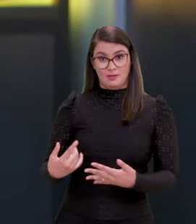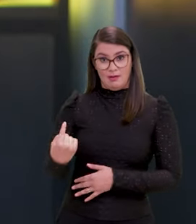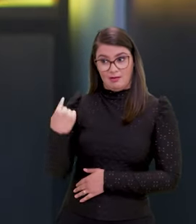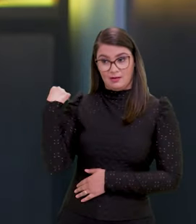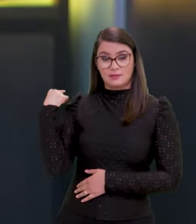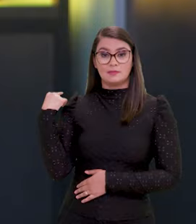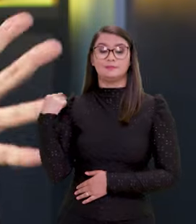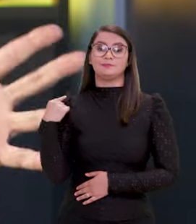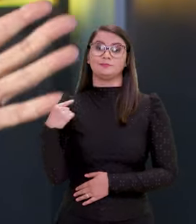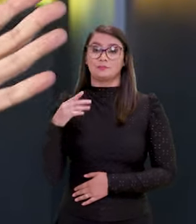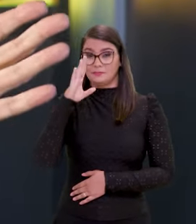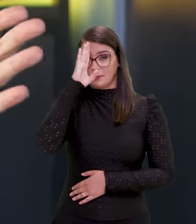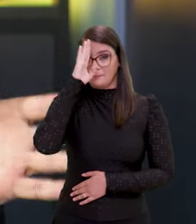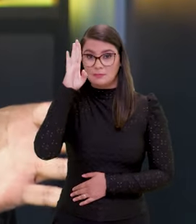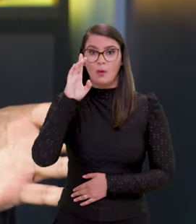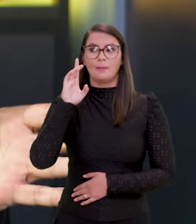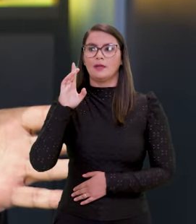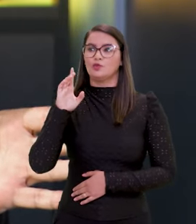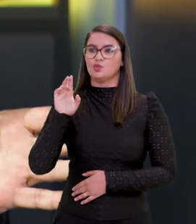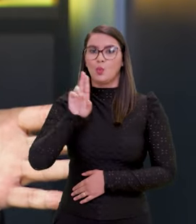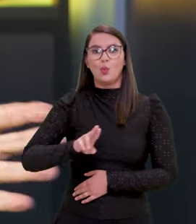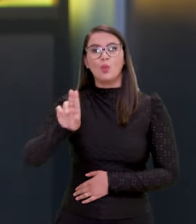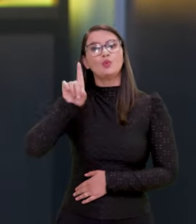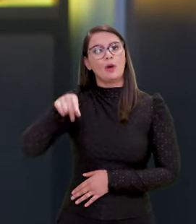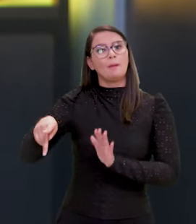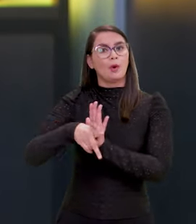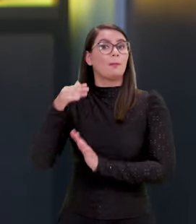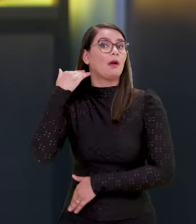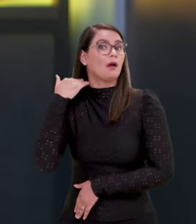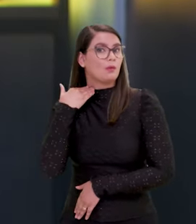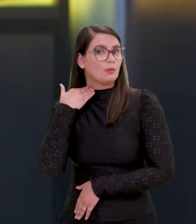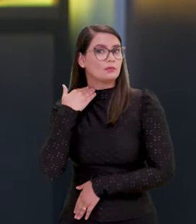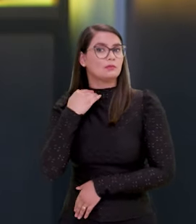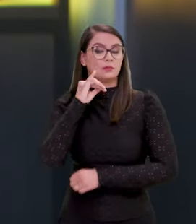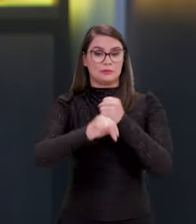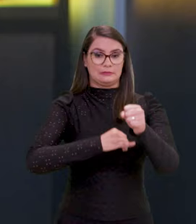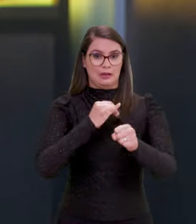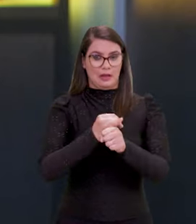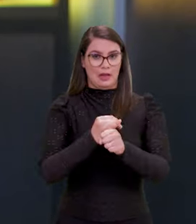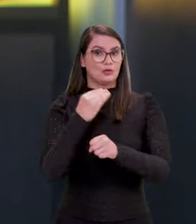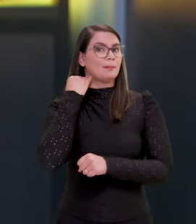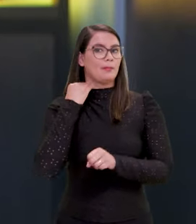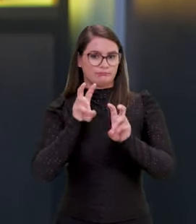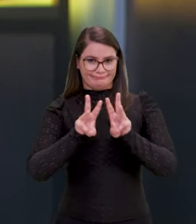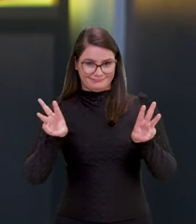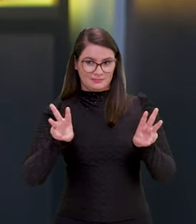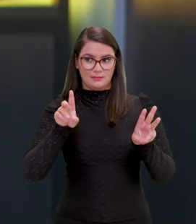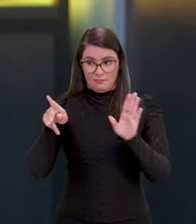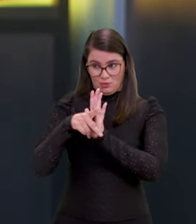no banco anterior, é principalmente instrumento. É o próprio banco, né? Que pode fazer, através do seu internetbank, essa